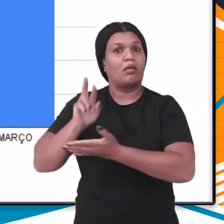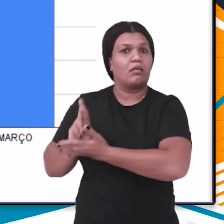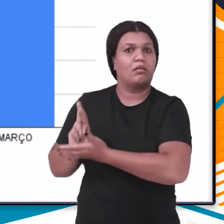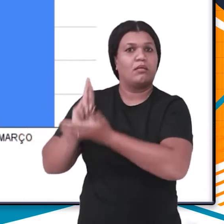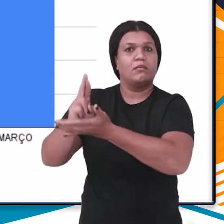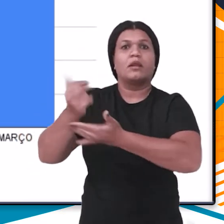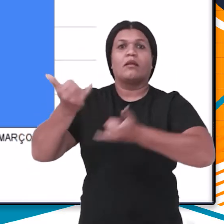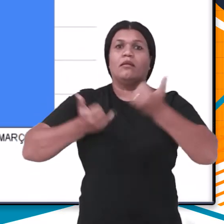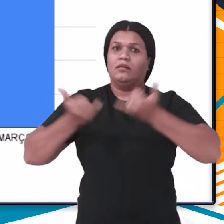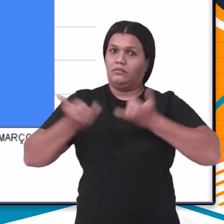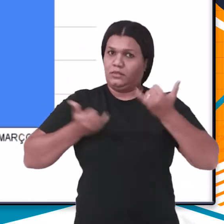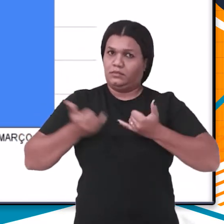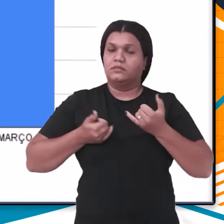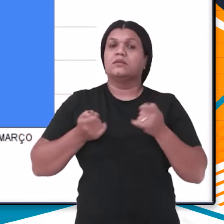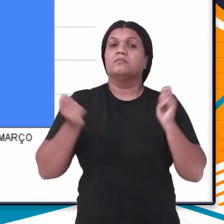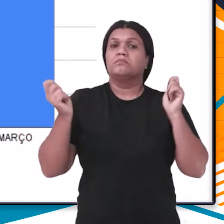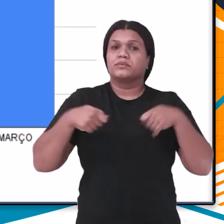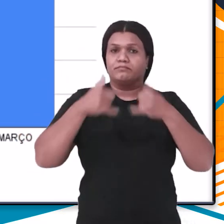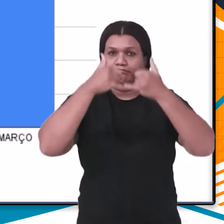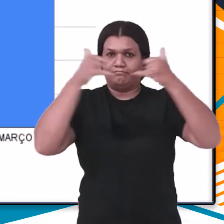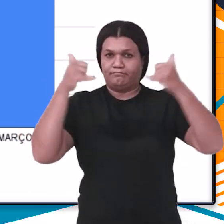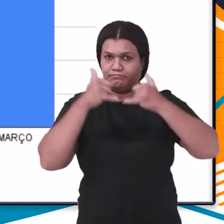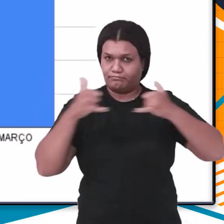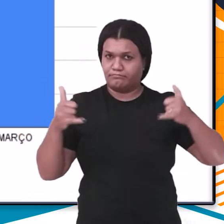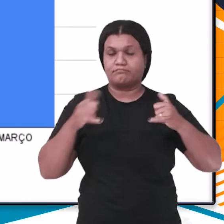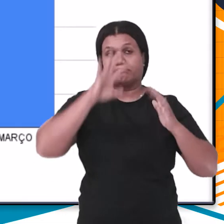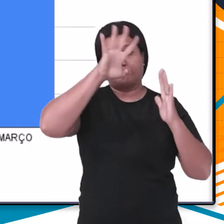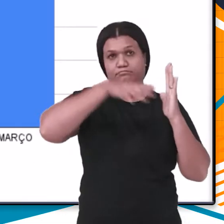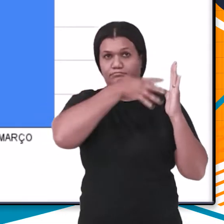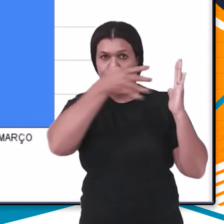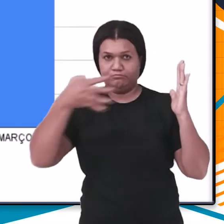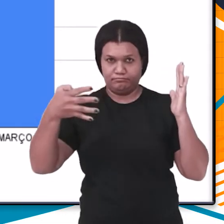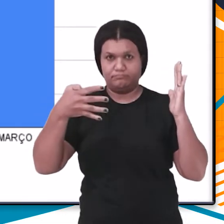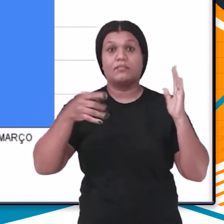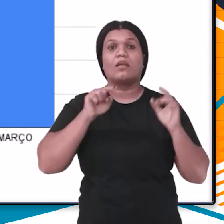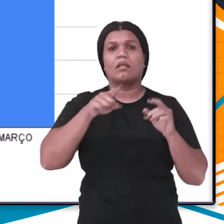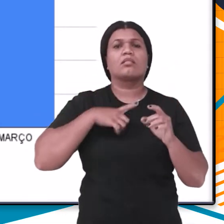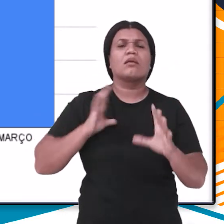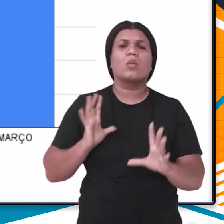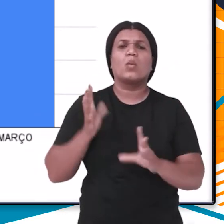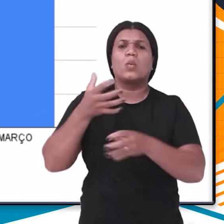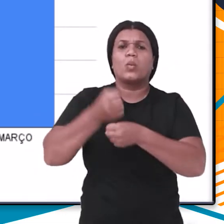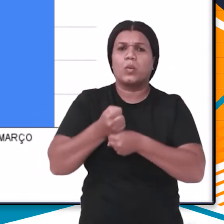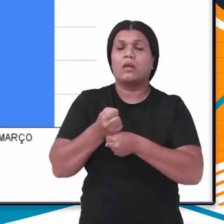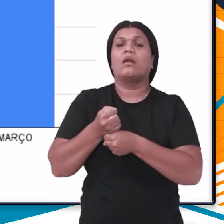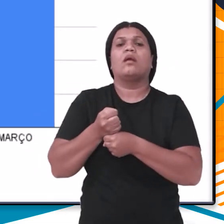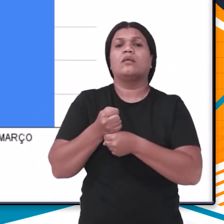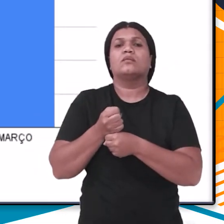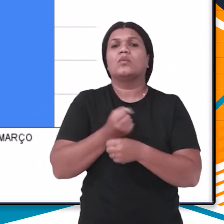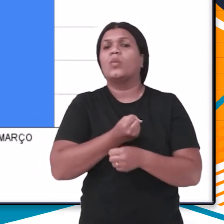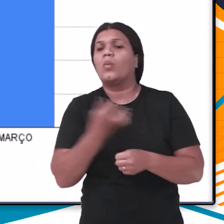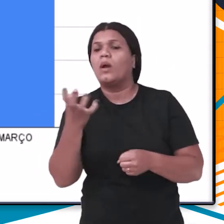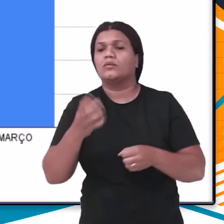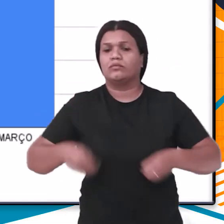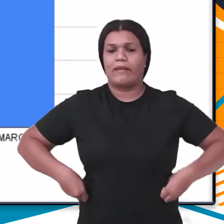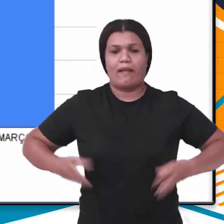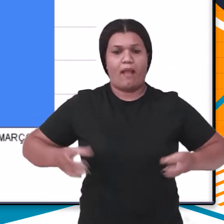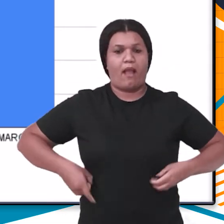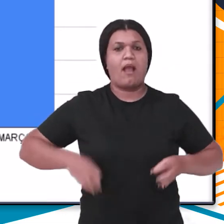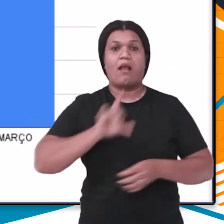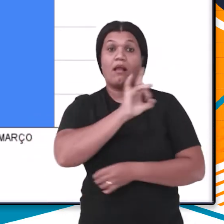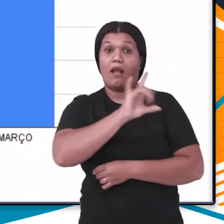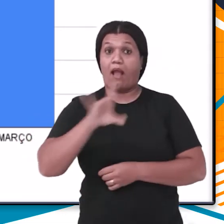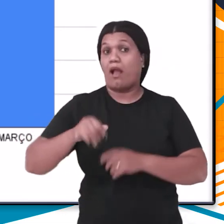Elas representam as informações das linhas da tabela. Então, aqui nós temos a quantidade consumida